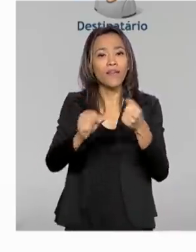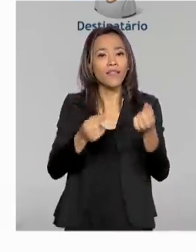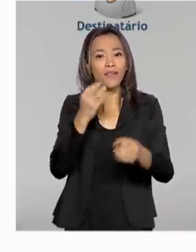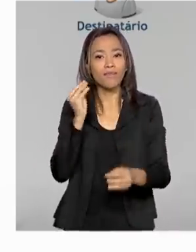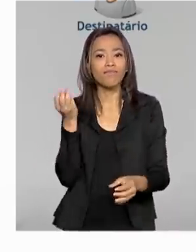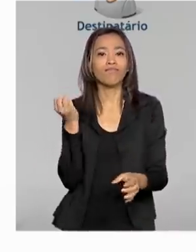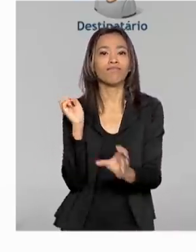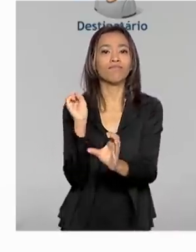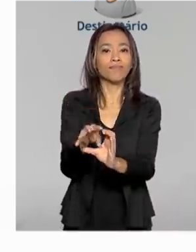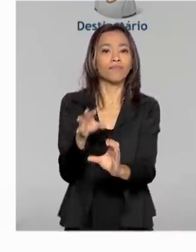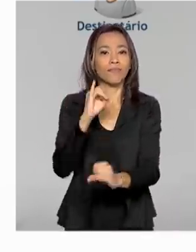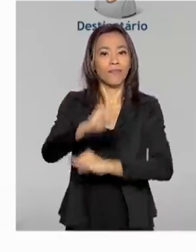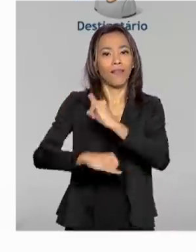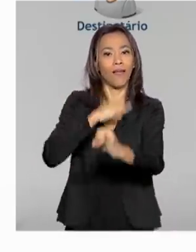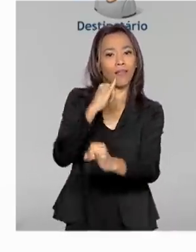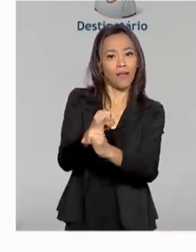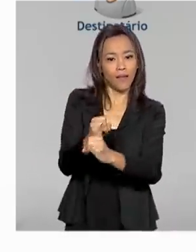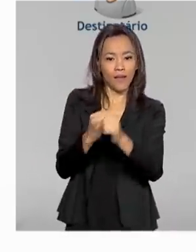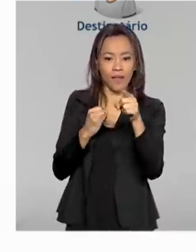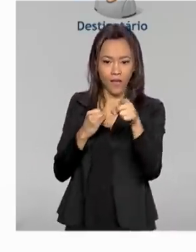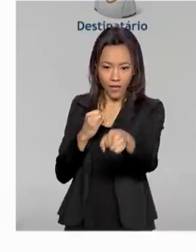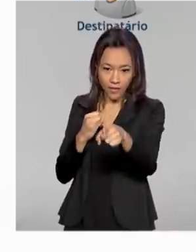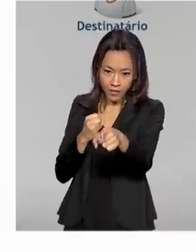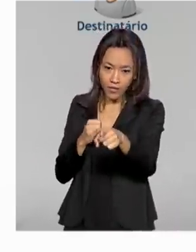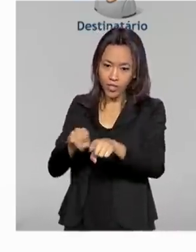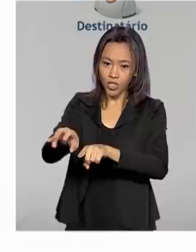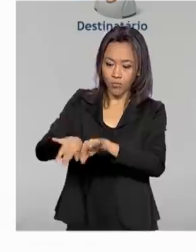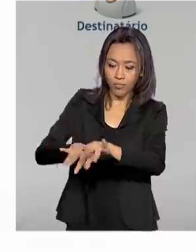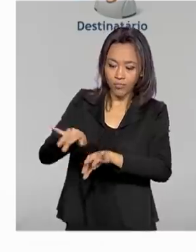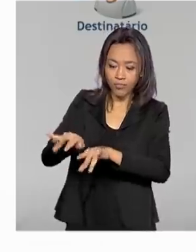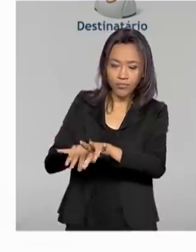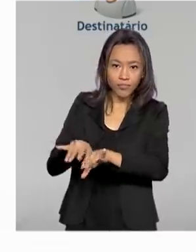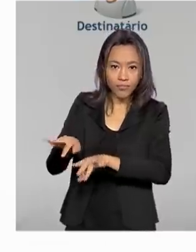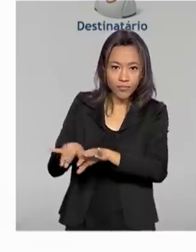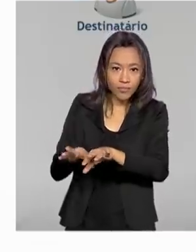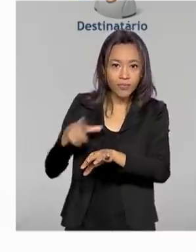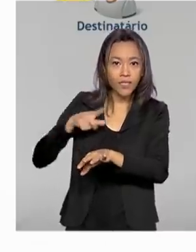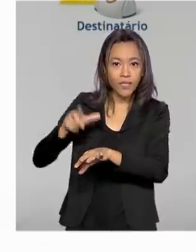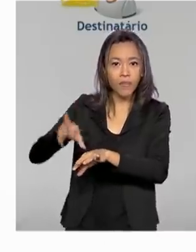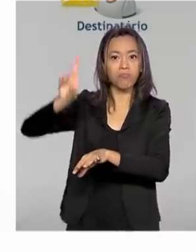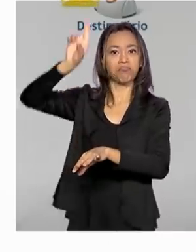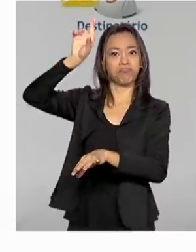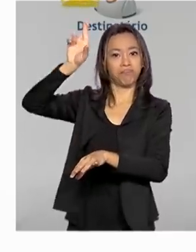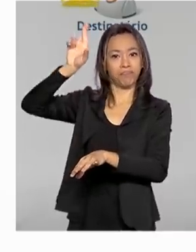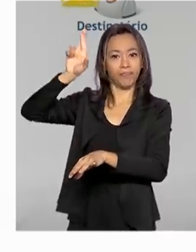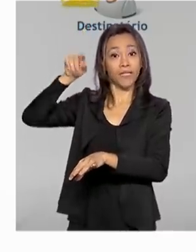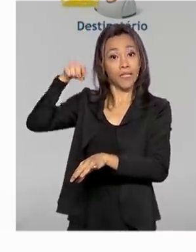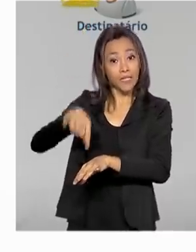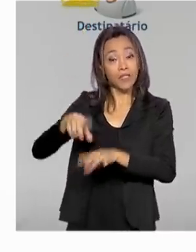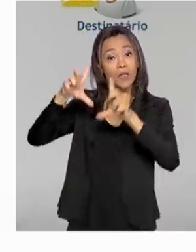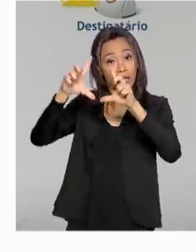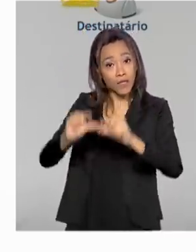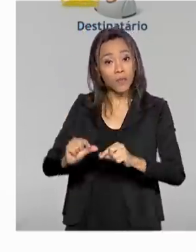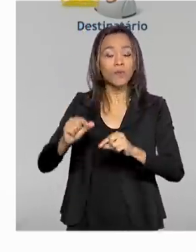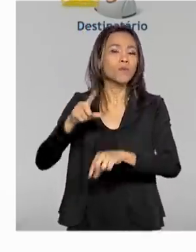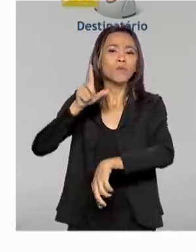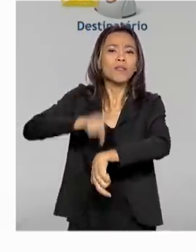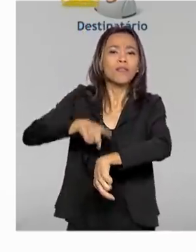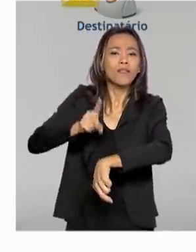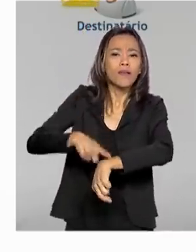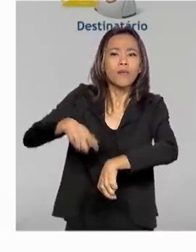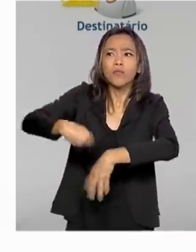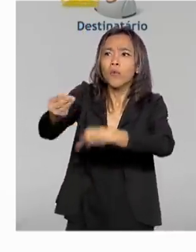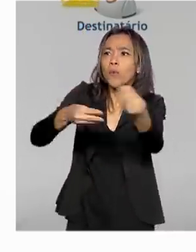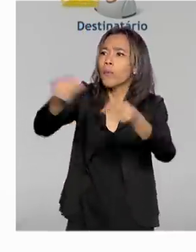internet e impressa nos centros de digitalização e impressão dos correios, o que reduz o prazo de distribuição,